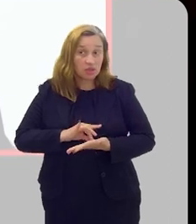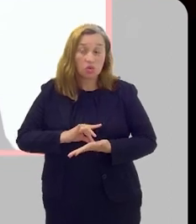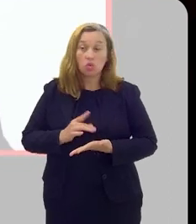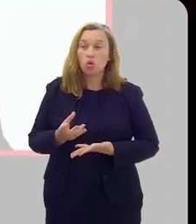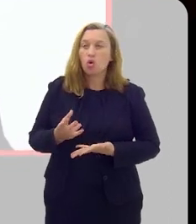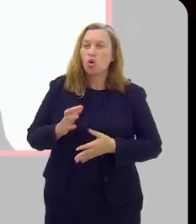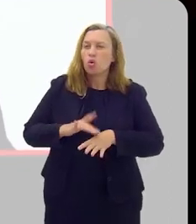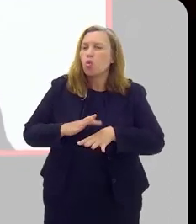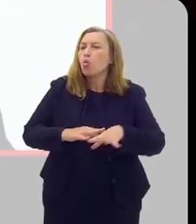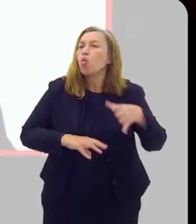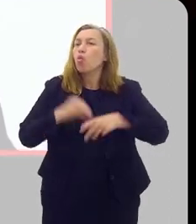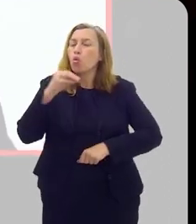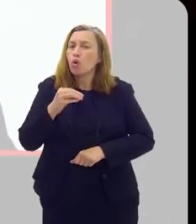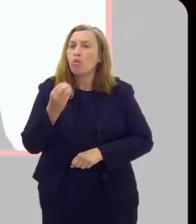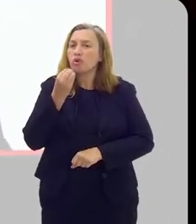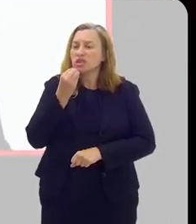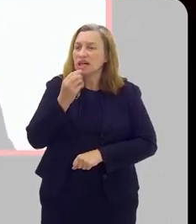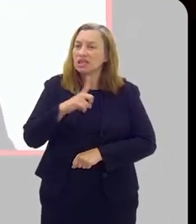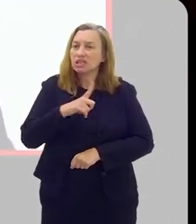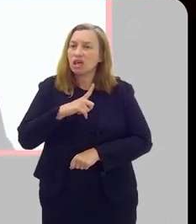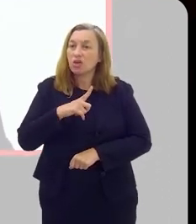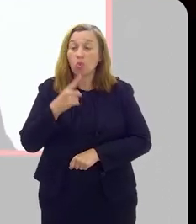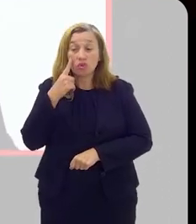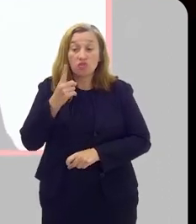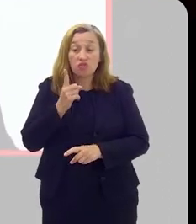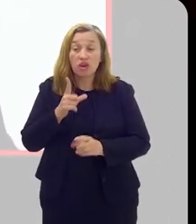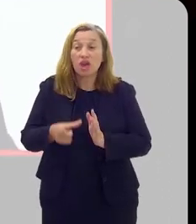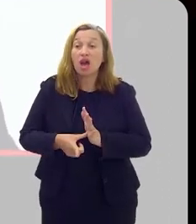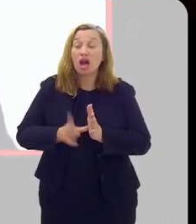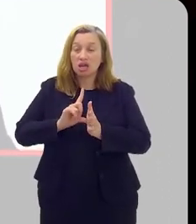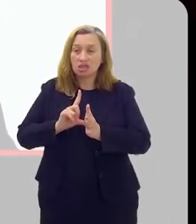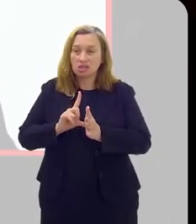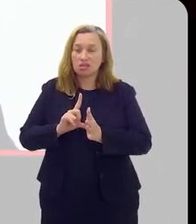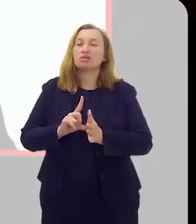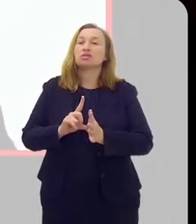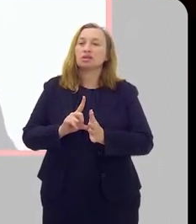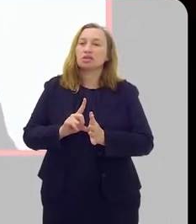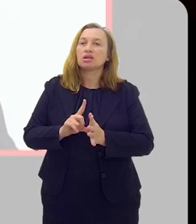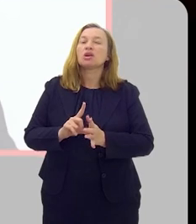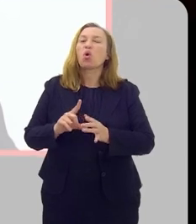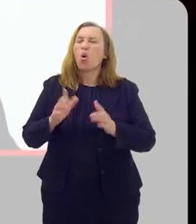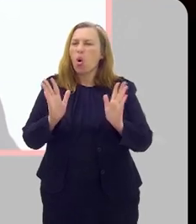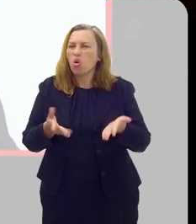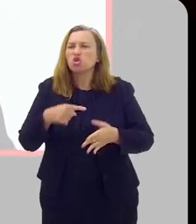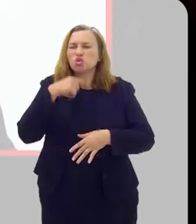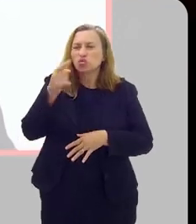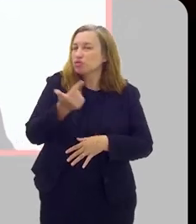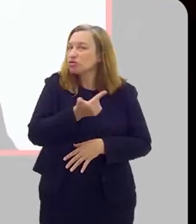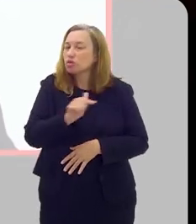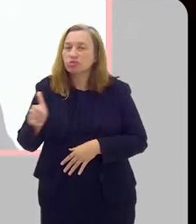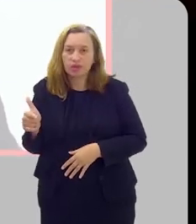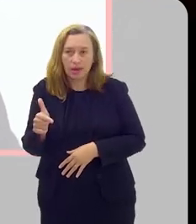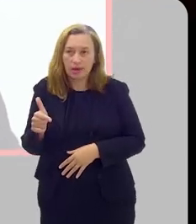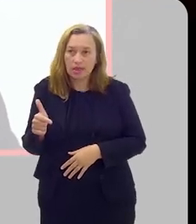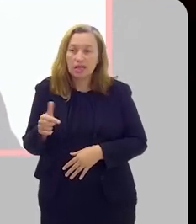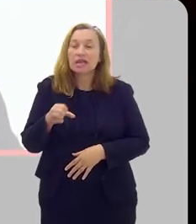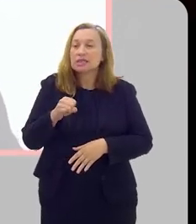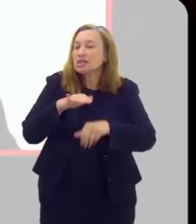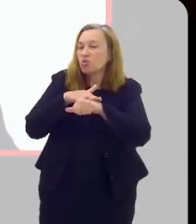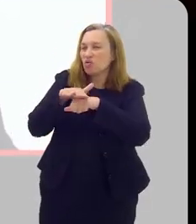realmente, a única chance de cura é quando a gente detecta precocemente. Então, hoje, não há muita dúvida nisso.